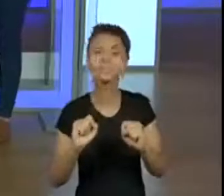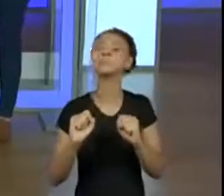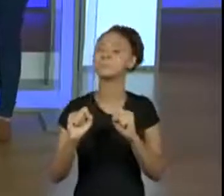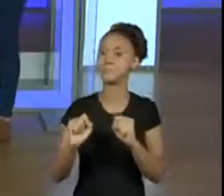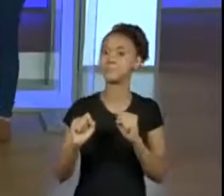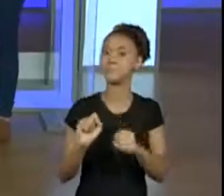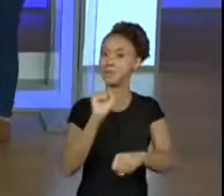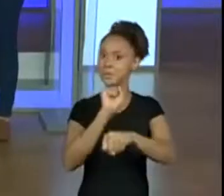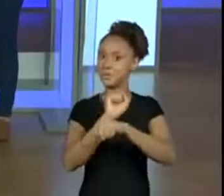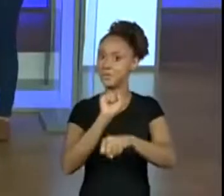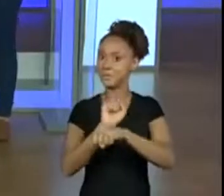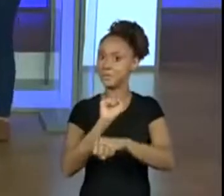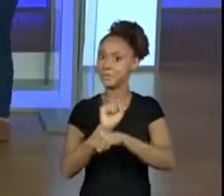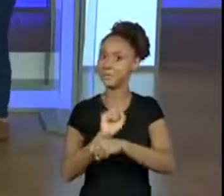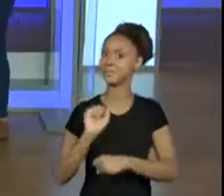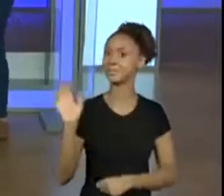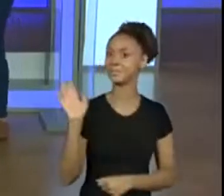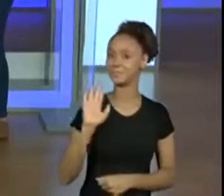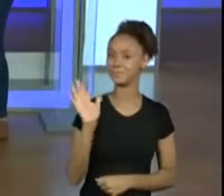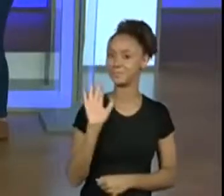Então, esperem pela gente. Até daqui a pouco.